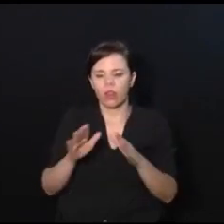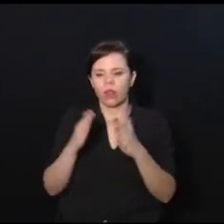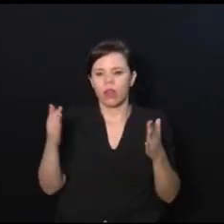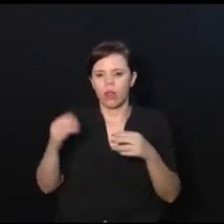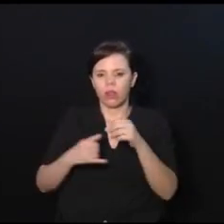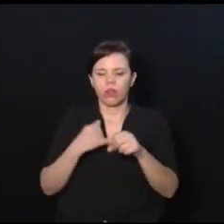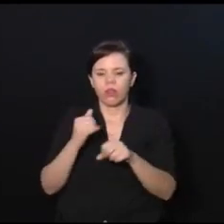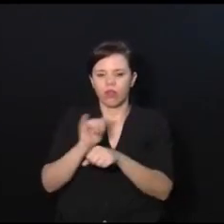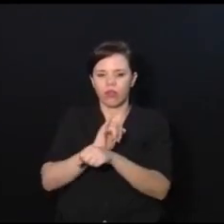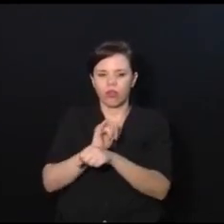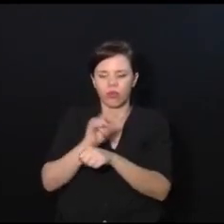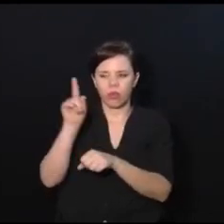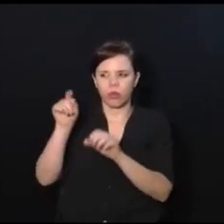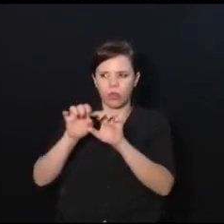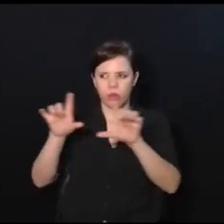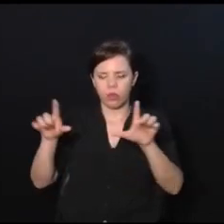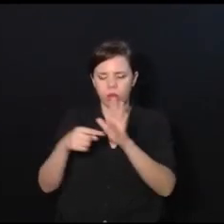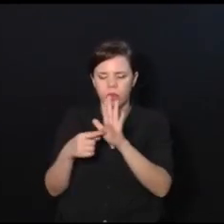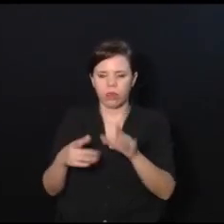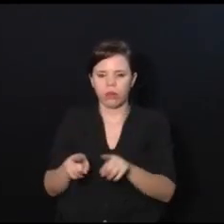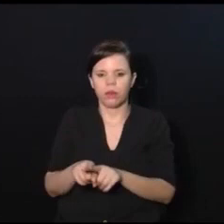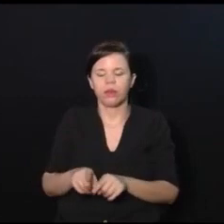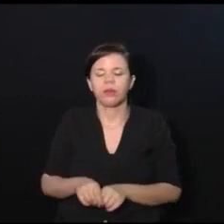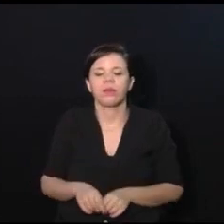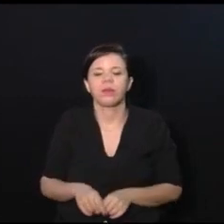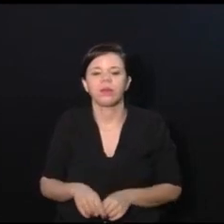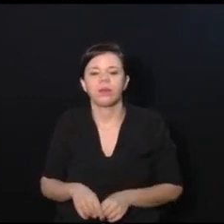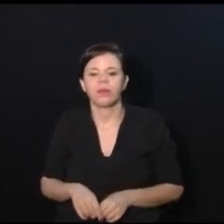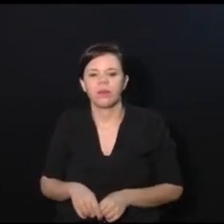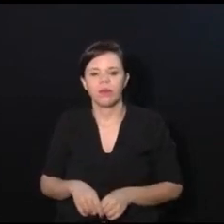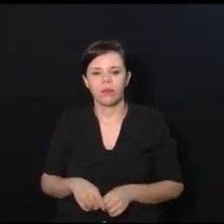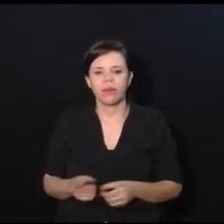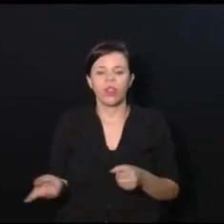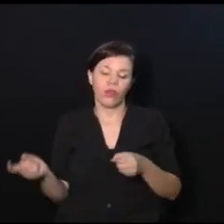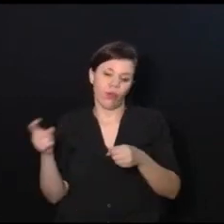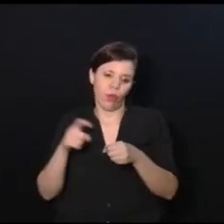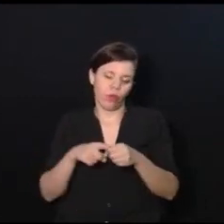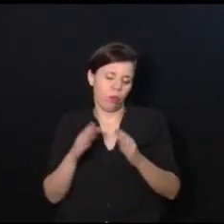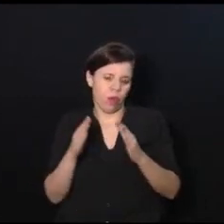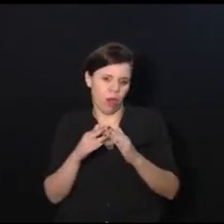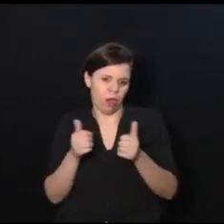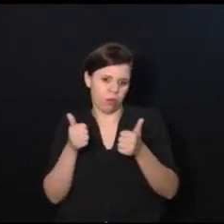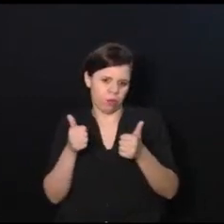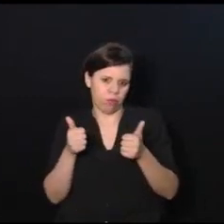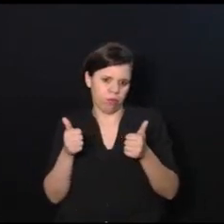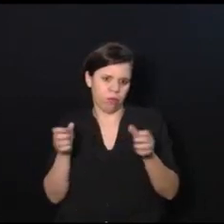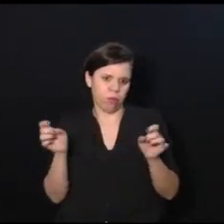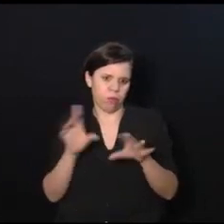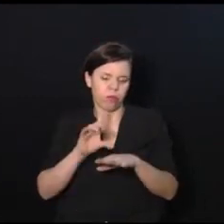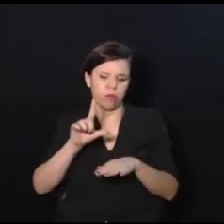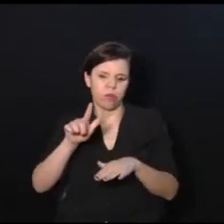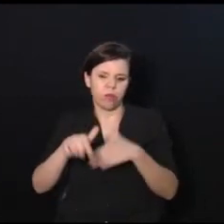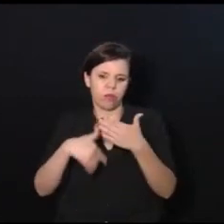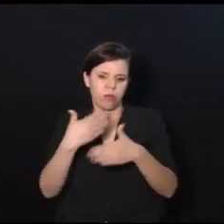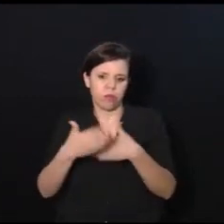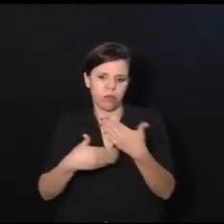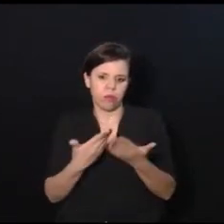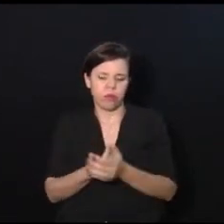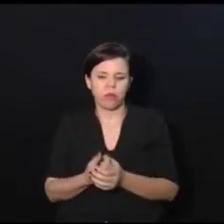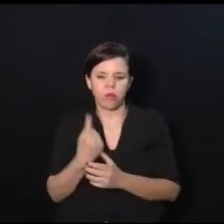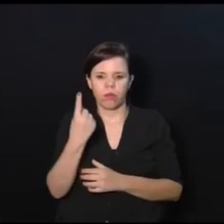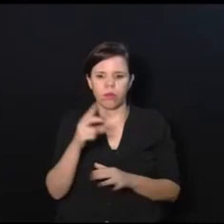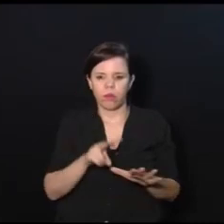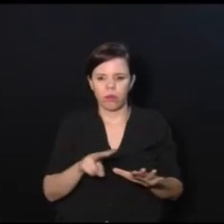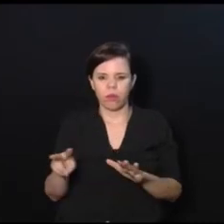YouTube. E aí, voltou para casa e tudo bem. Depois, já tinha passado uma